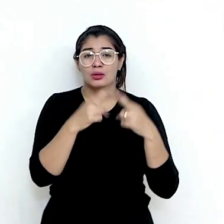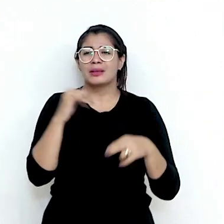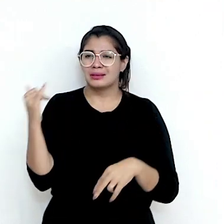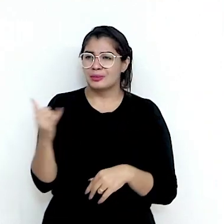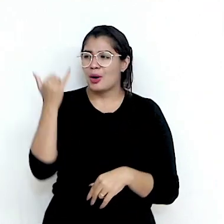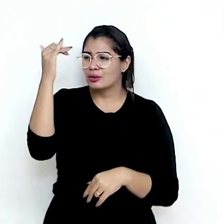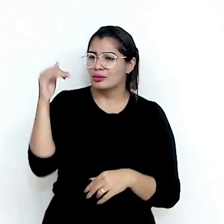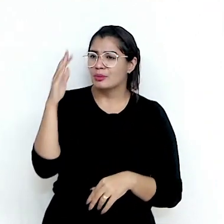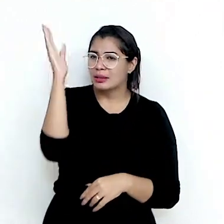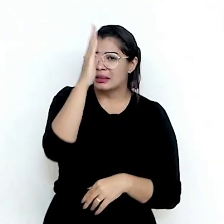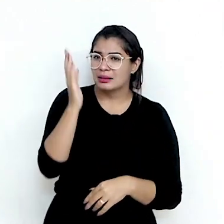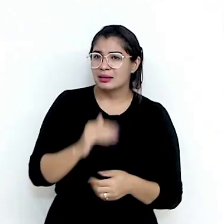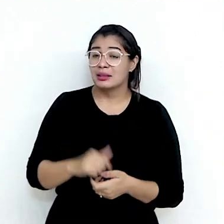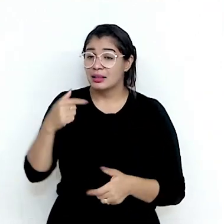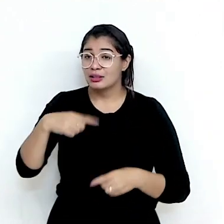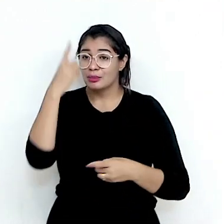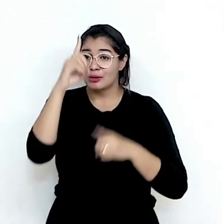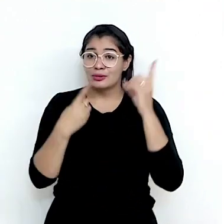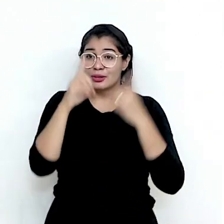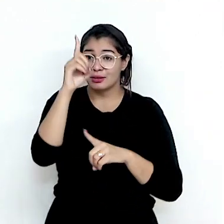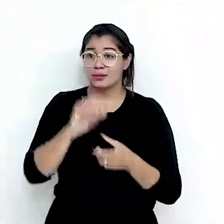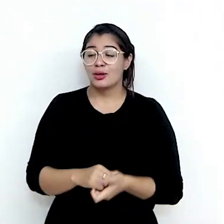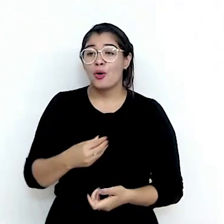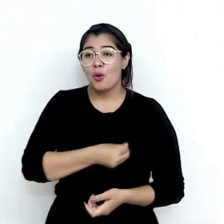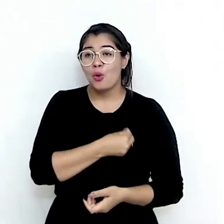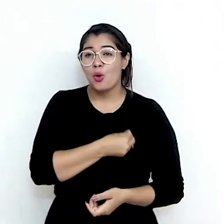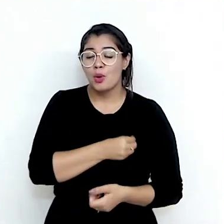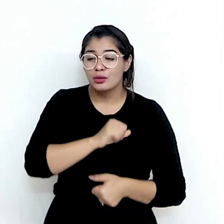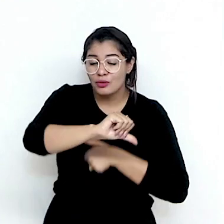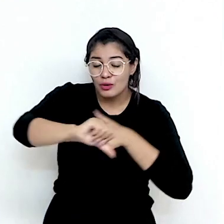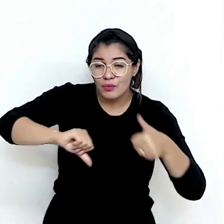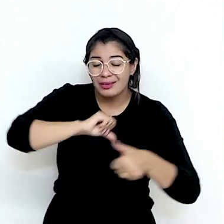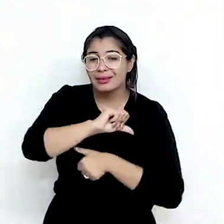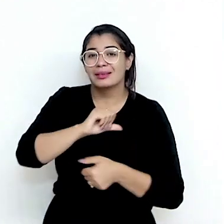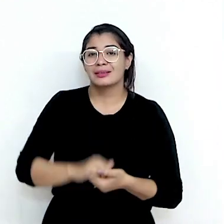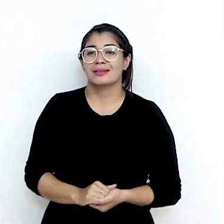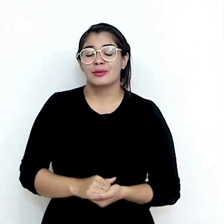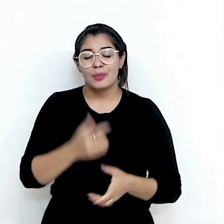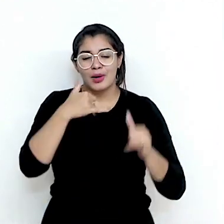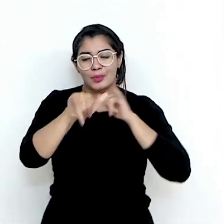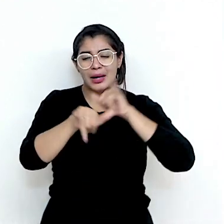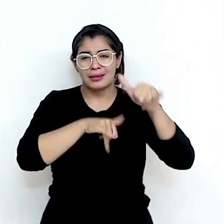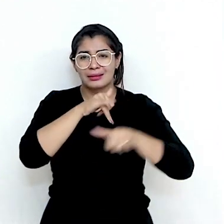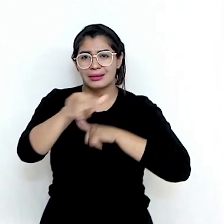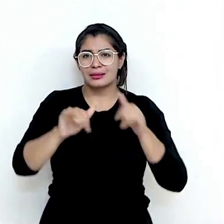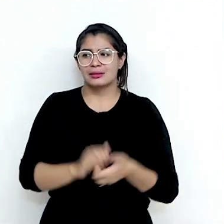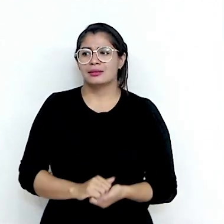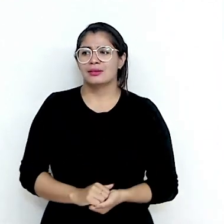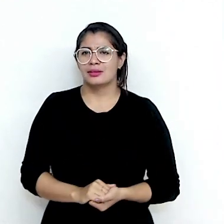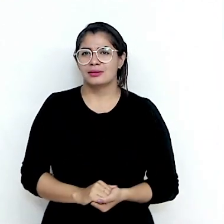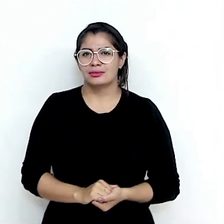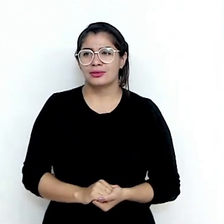importante para o Brasil e acredito que para o Chile. O mundo está vivendo um momento de transformação e demanda por dados. Então, ter uma